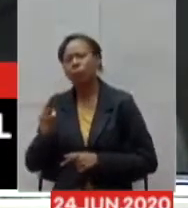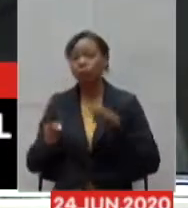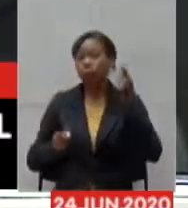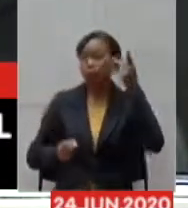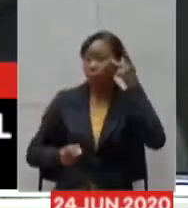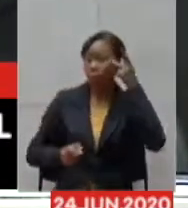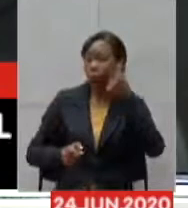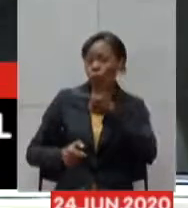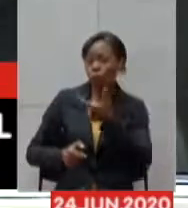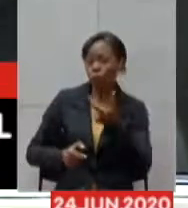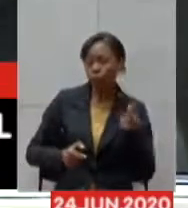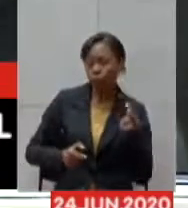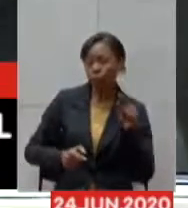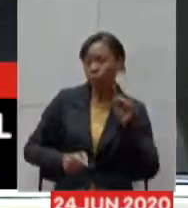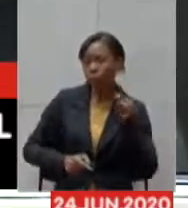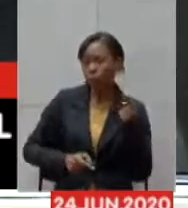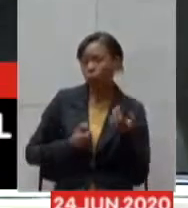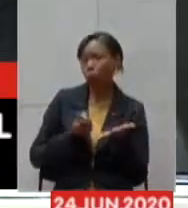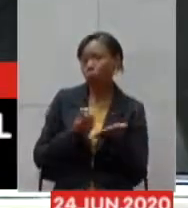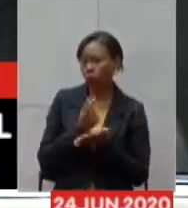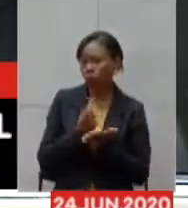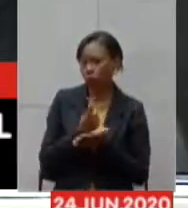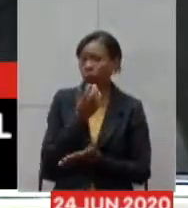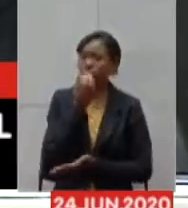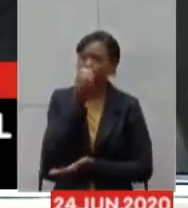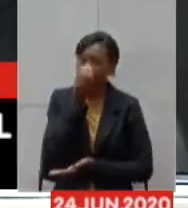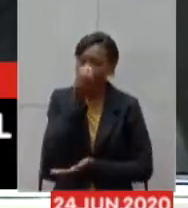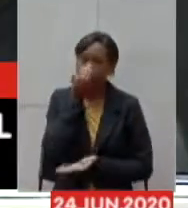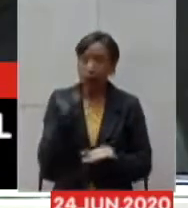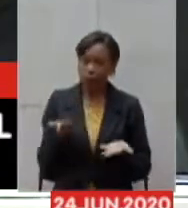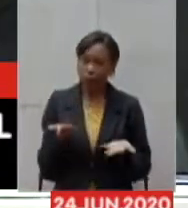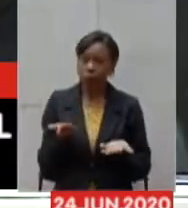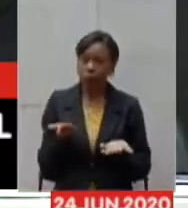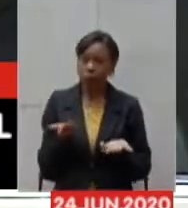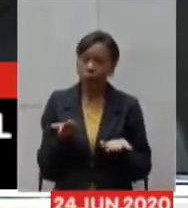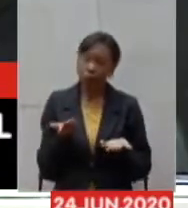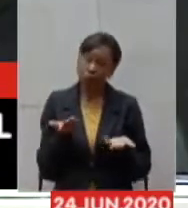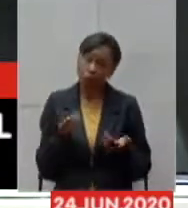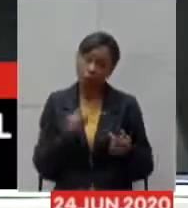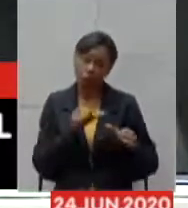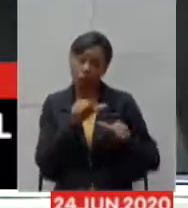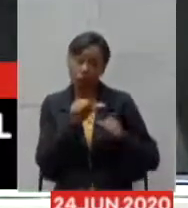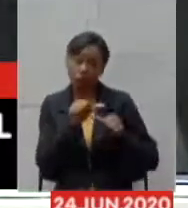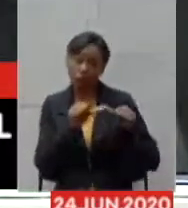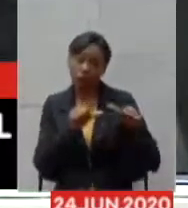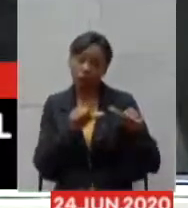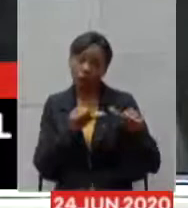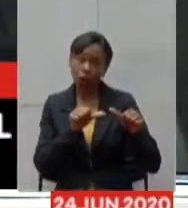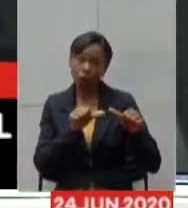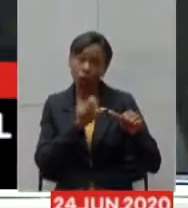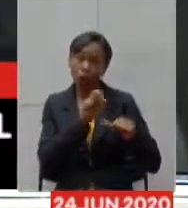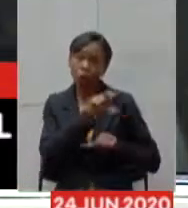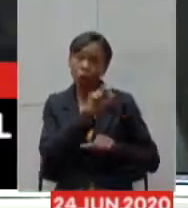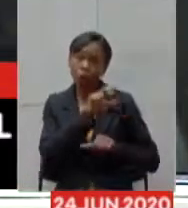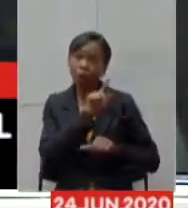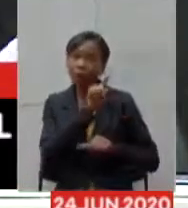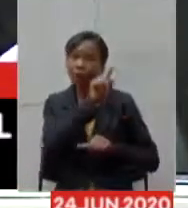isso foi uma situação da evolução do vírus lá e da evolução